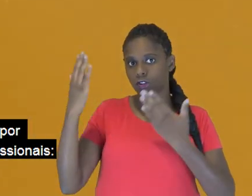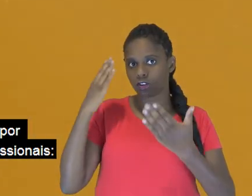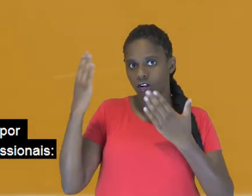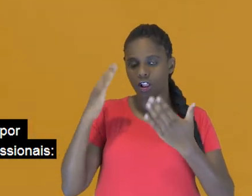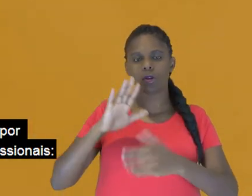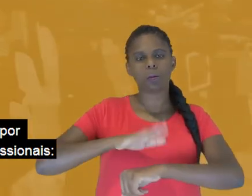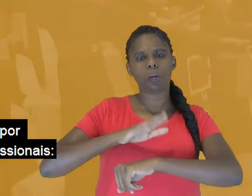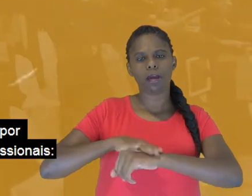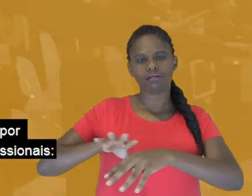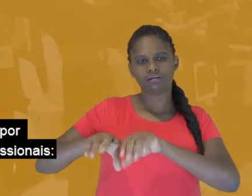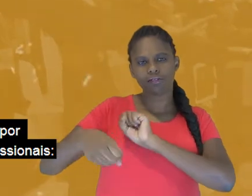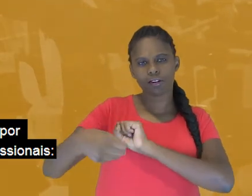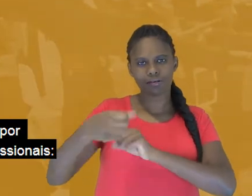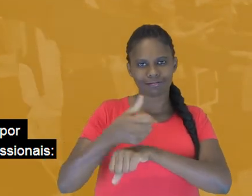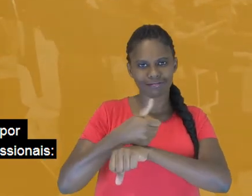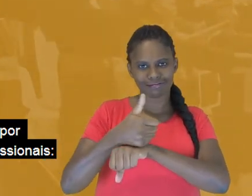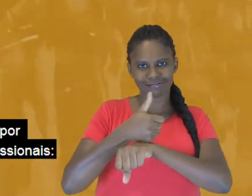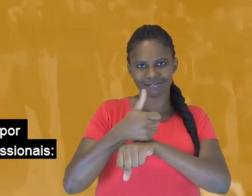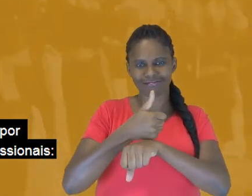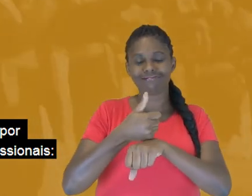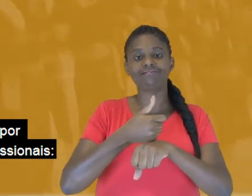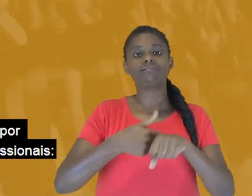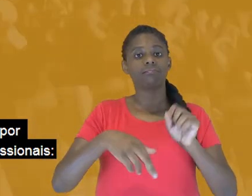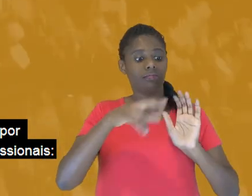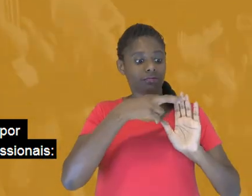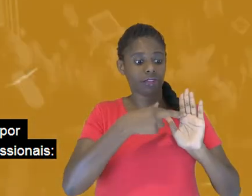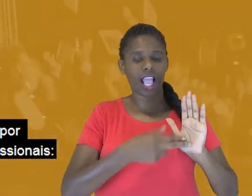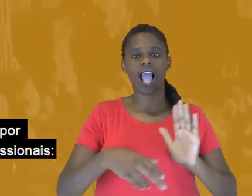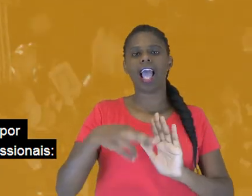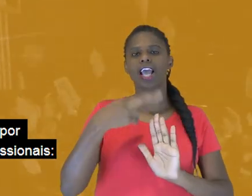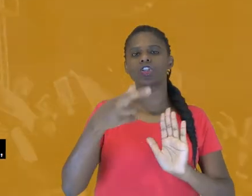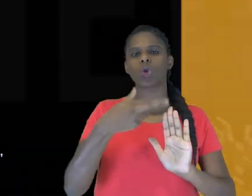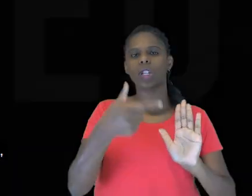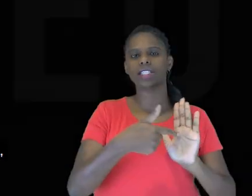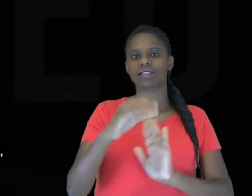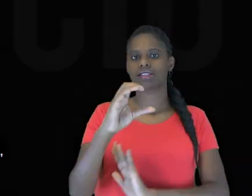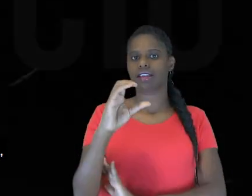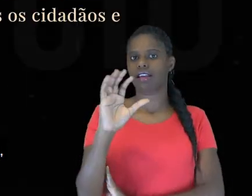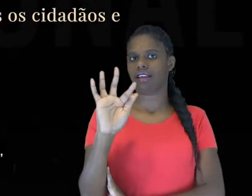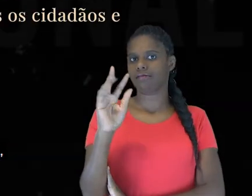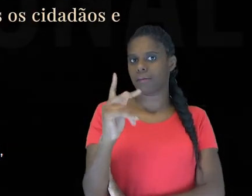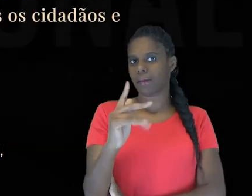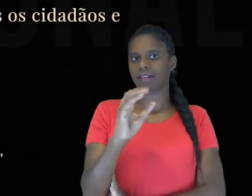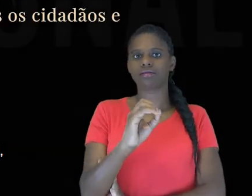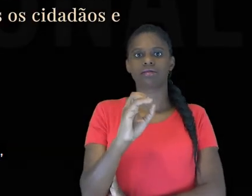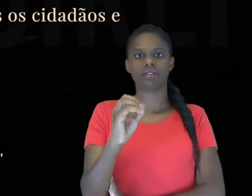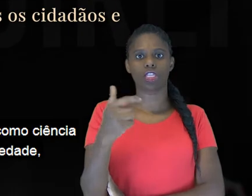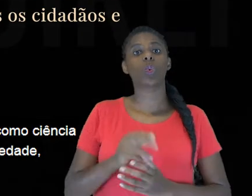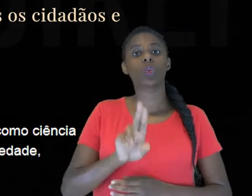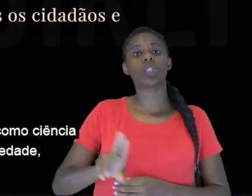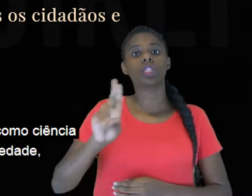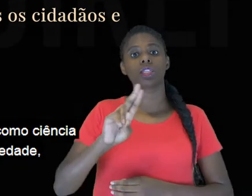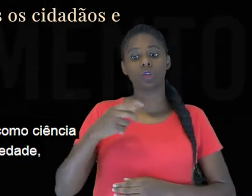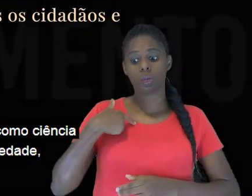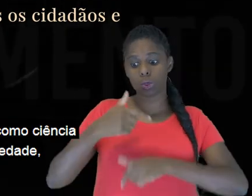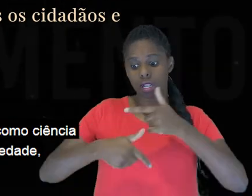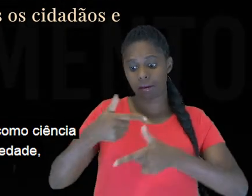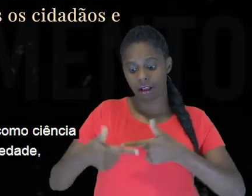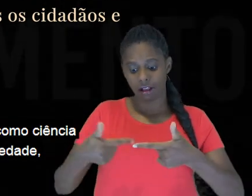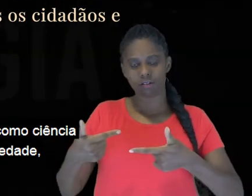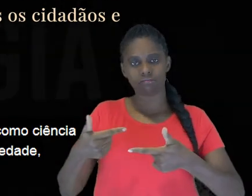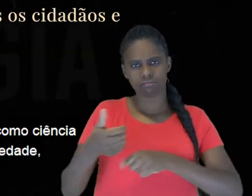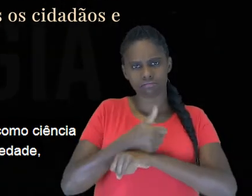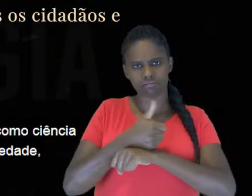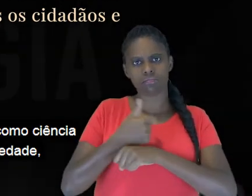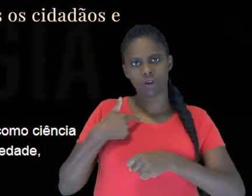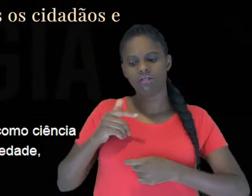juramento feito por psicólogas e psicólogos quando se formam profissionais. Por meio do meu exercício profissional, contribuirei para